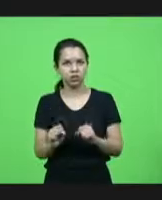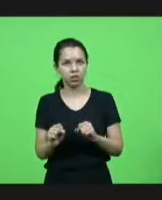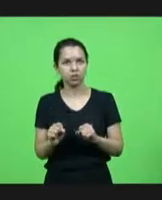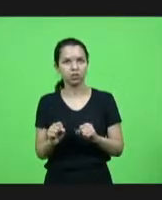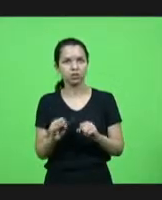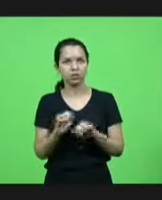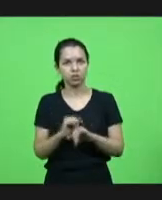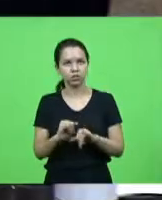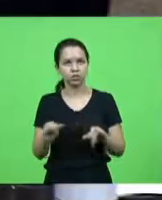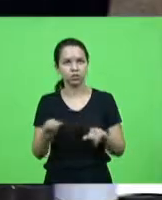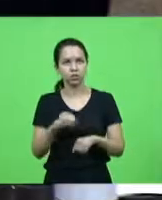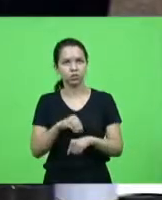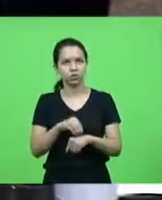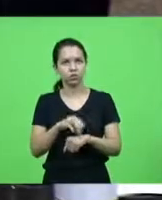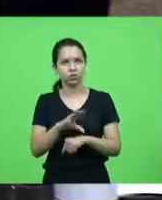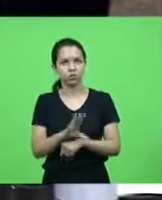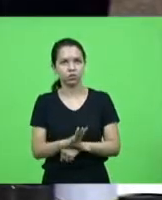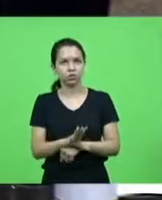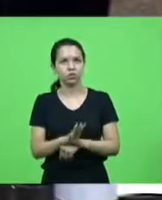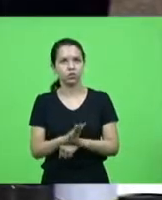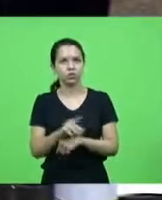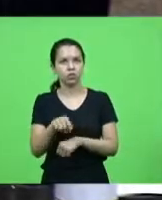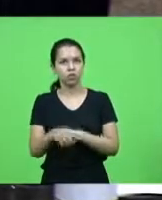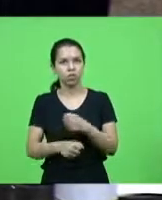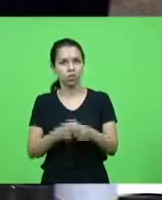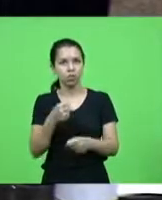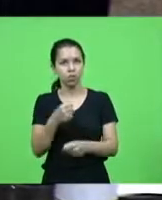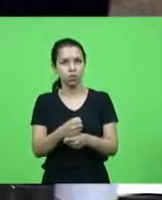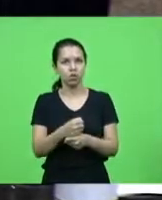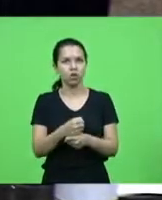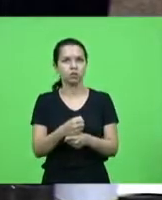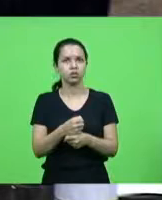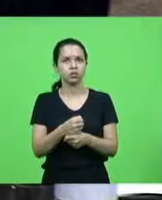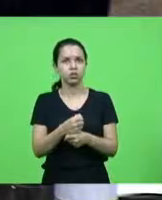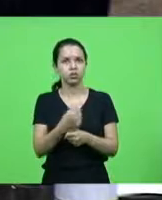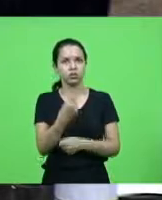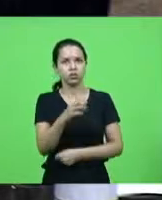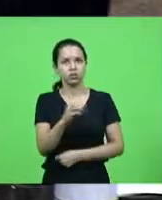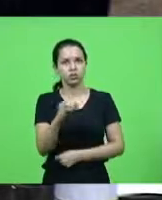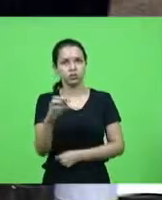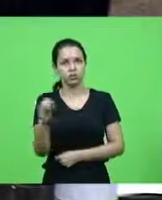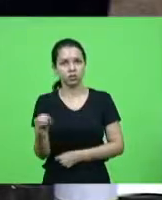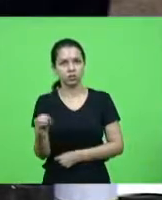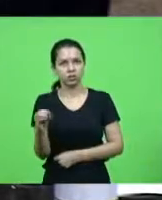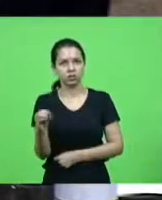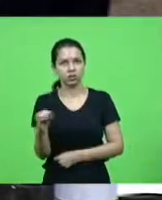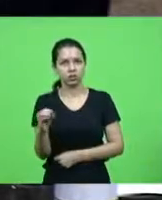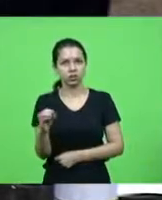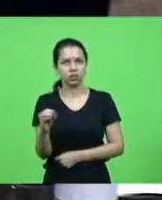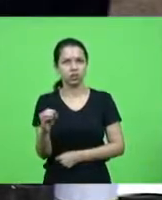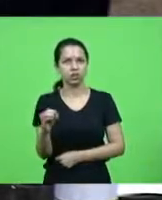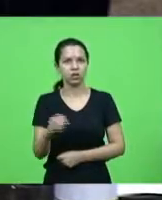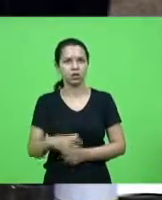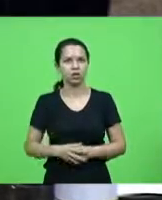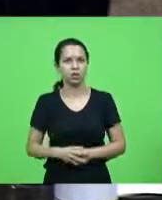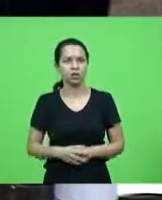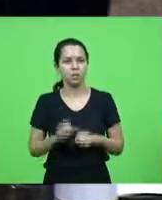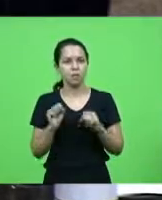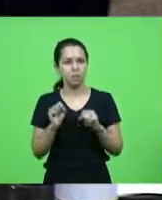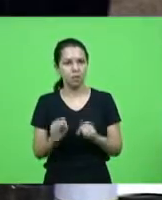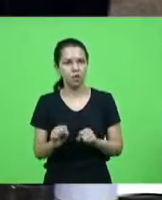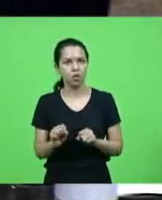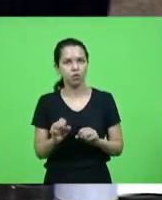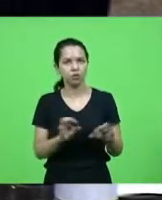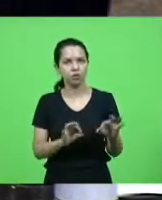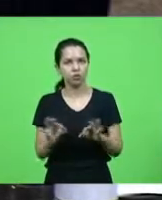fica como sugestão esse como o ano do bicentenário de Anitta que aliás é algo que pode ser feito e